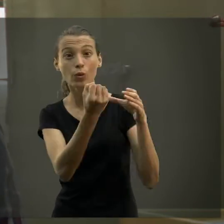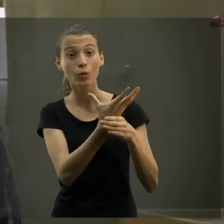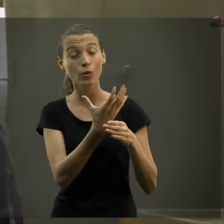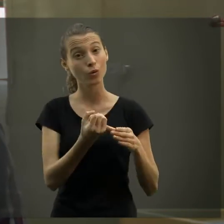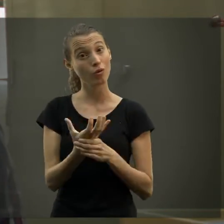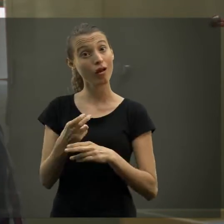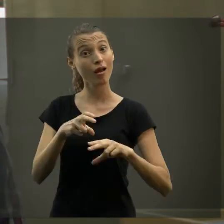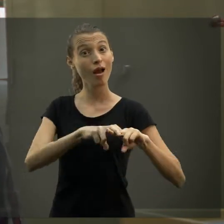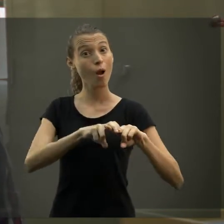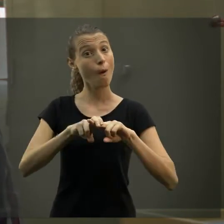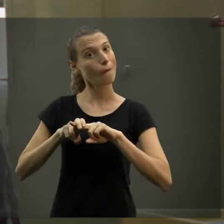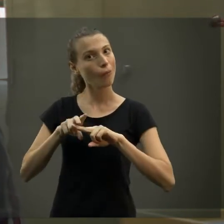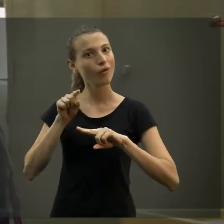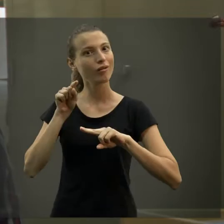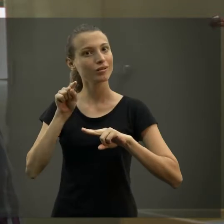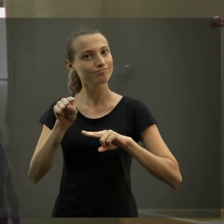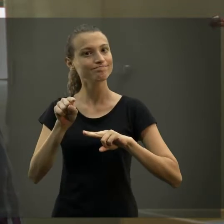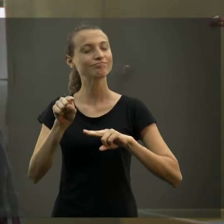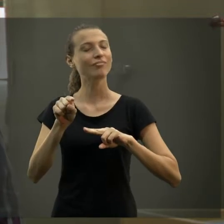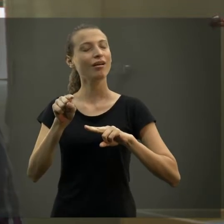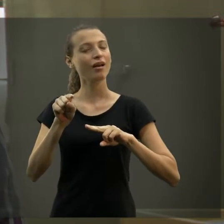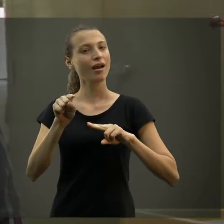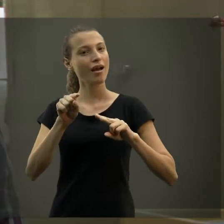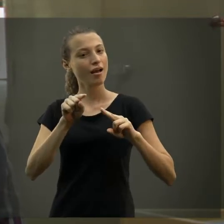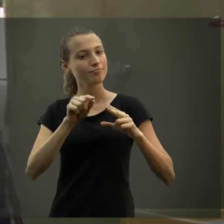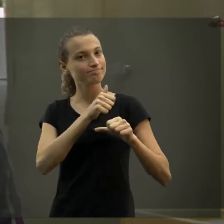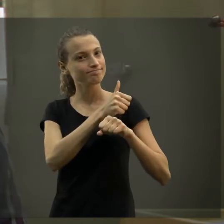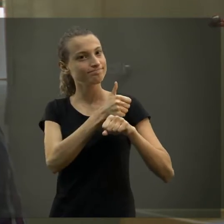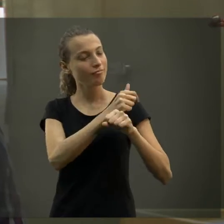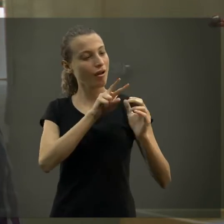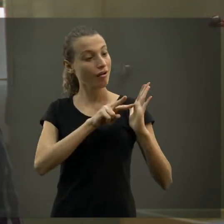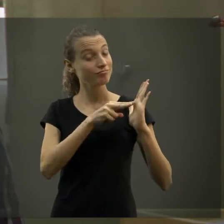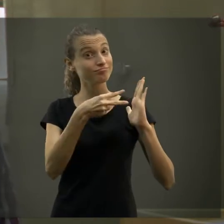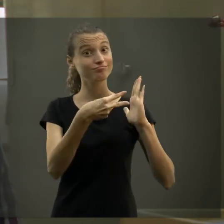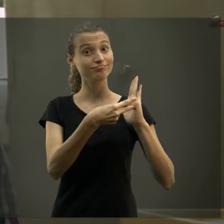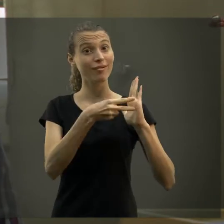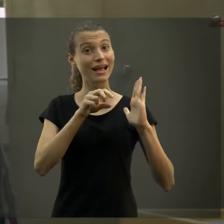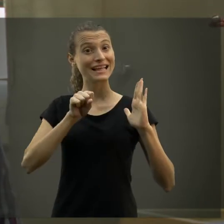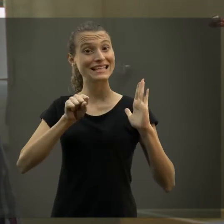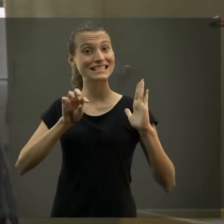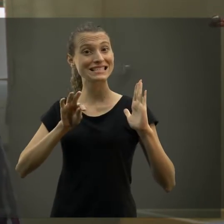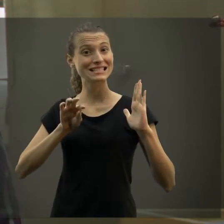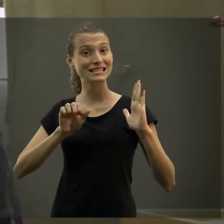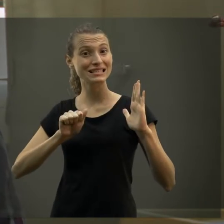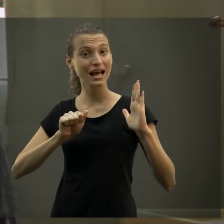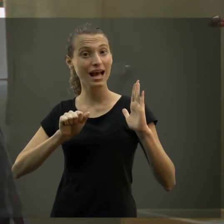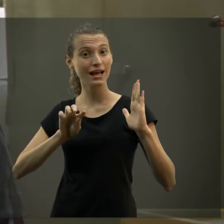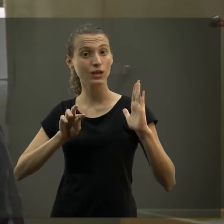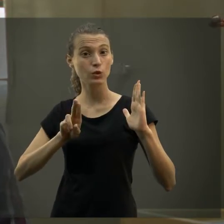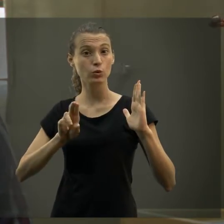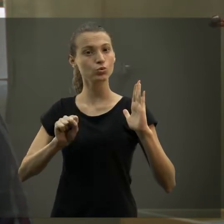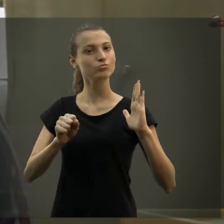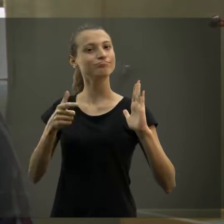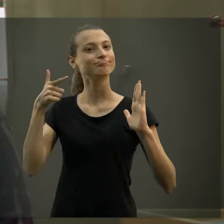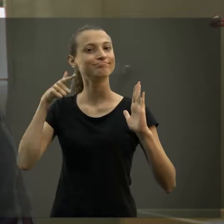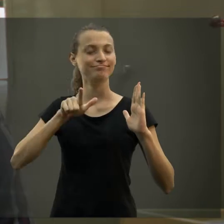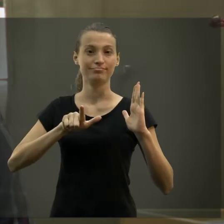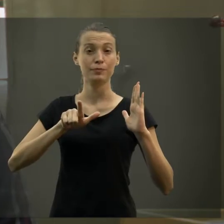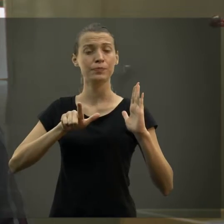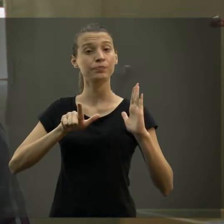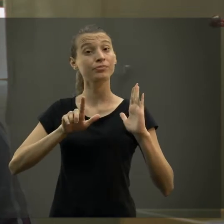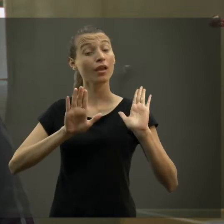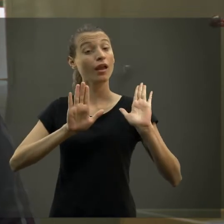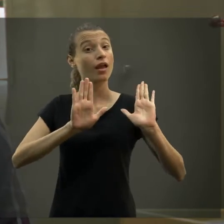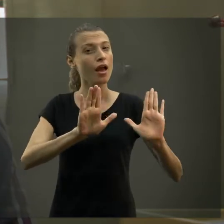determinação da formação de intérpretes de libras por meio de universidades públicas, né, para promover a acessibilidade dos